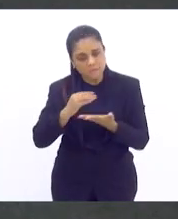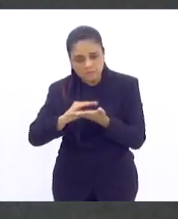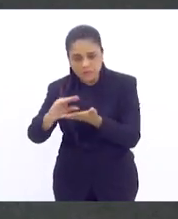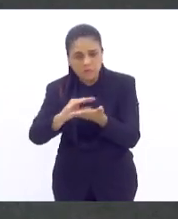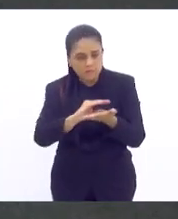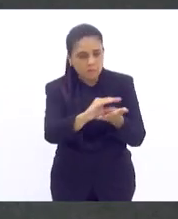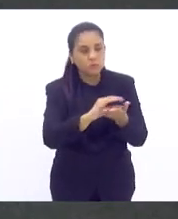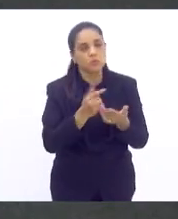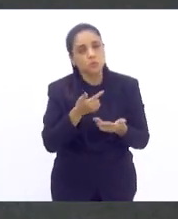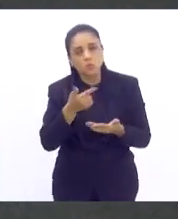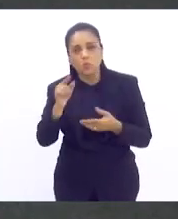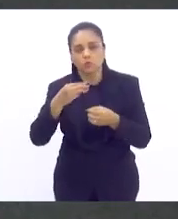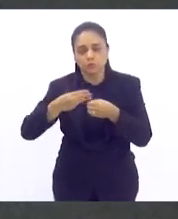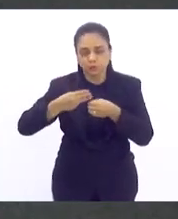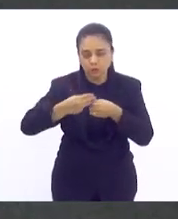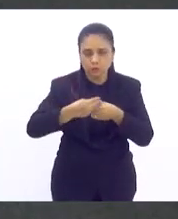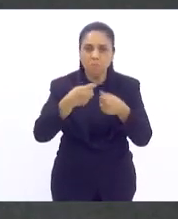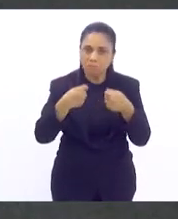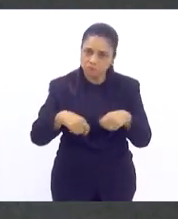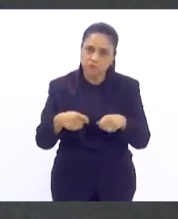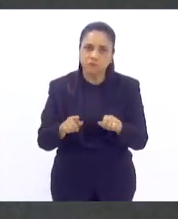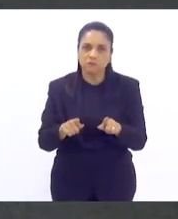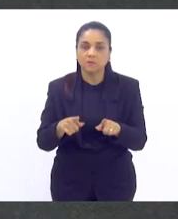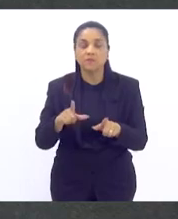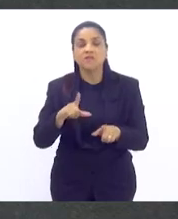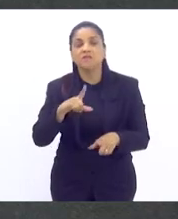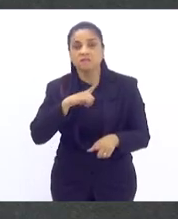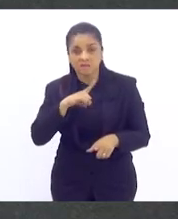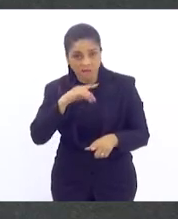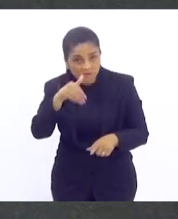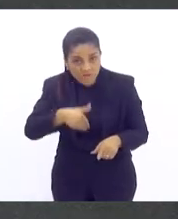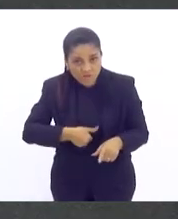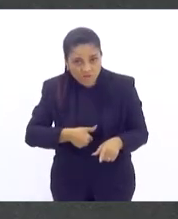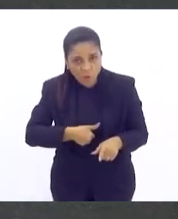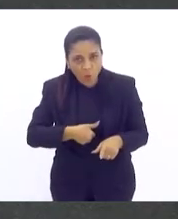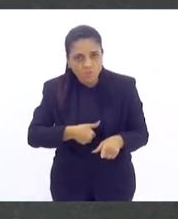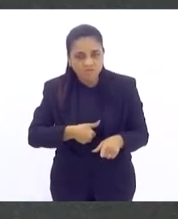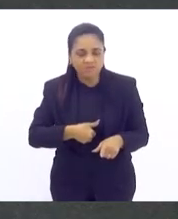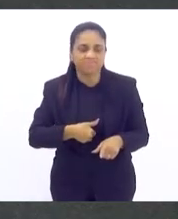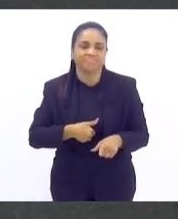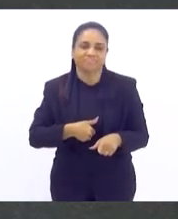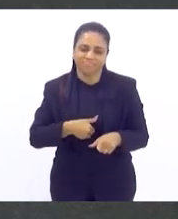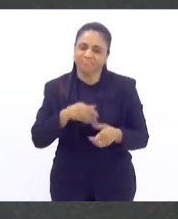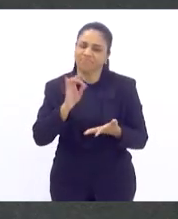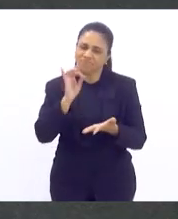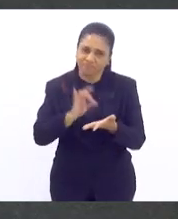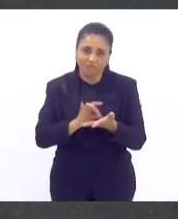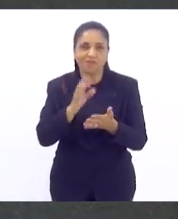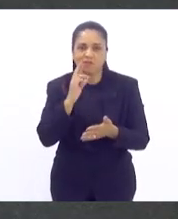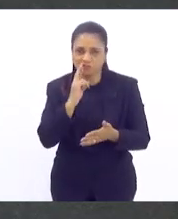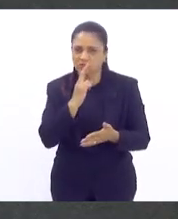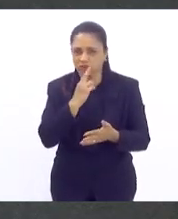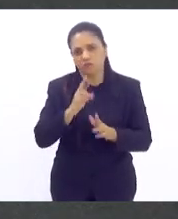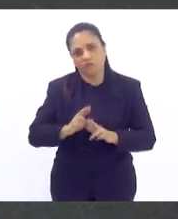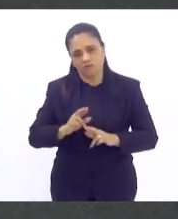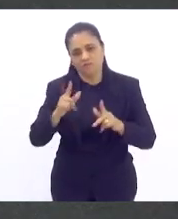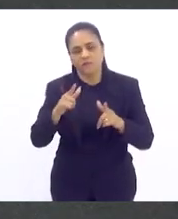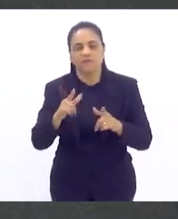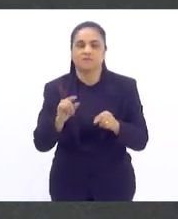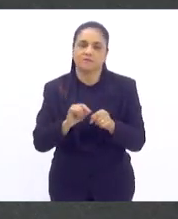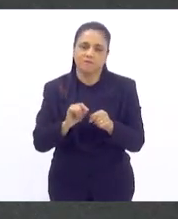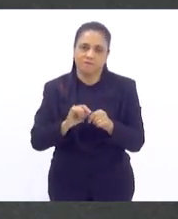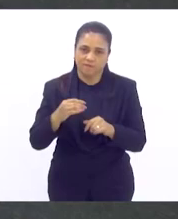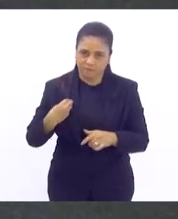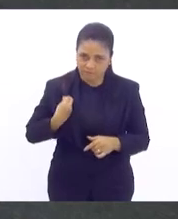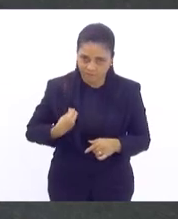outros municípios. Para quem tem fome, isso faz uma grande diferença. E depois a gente sabe, e aí